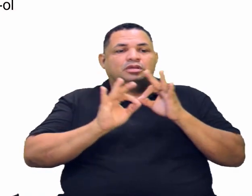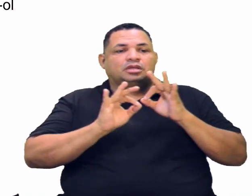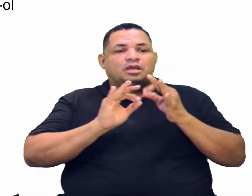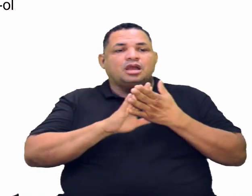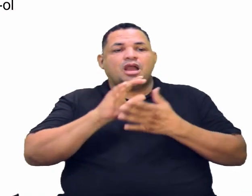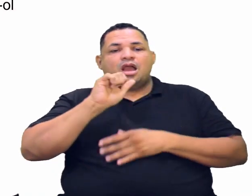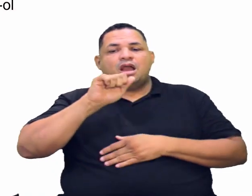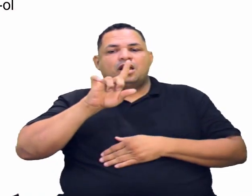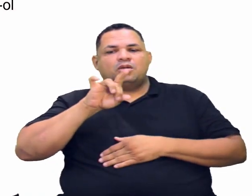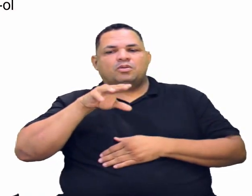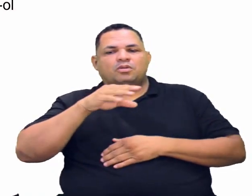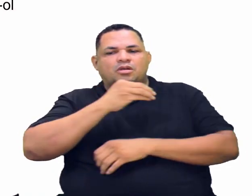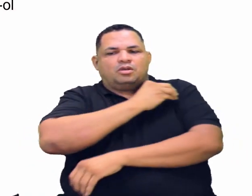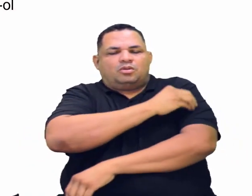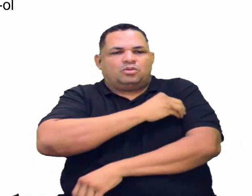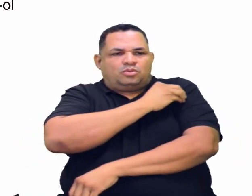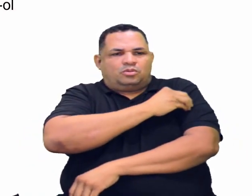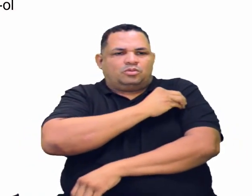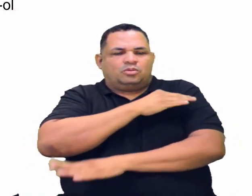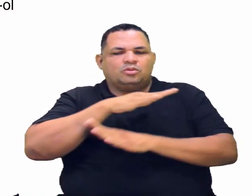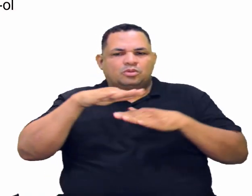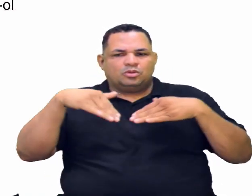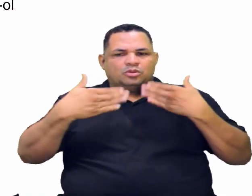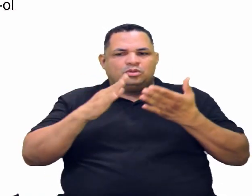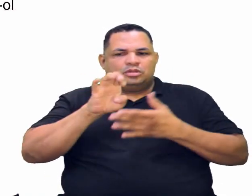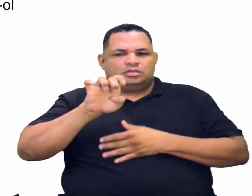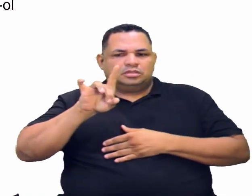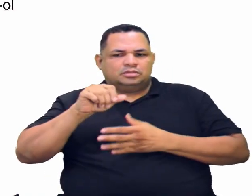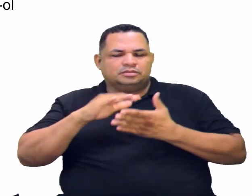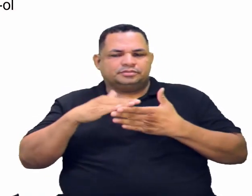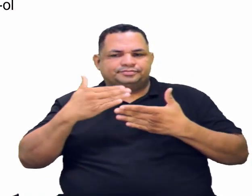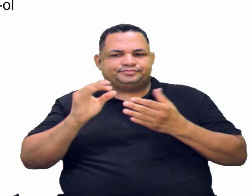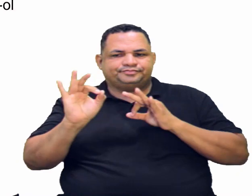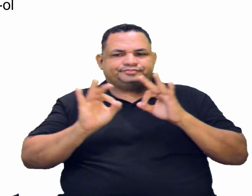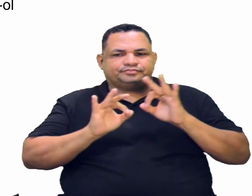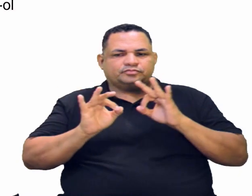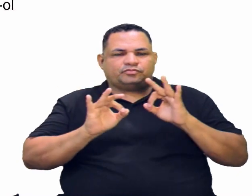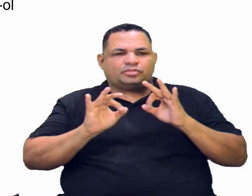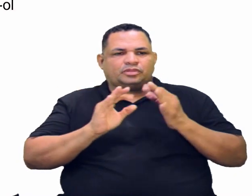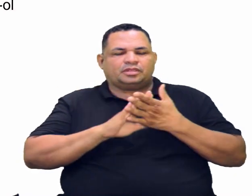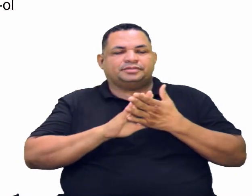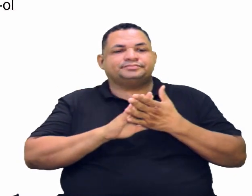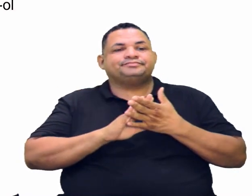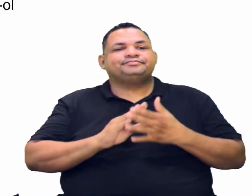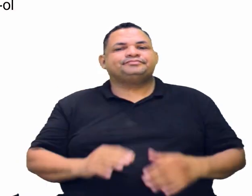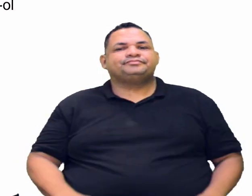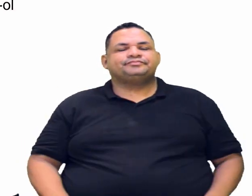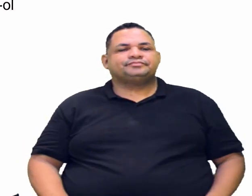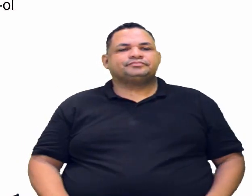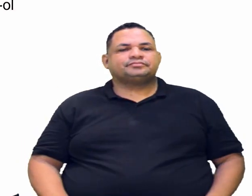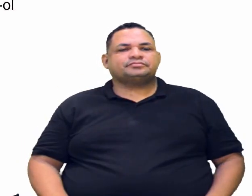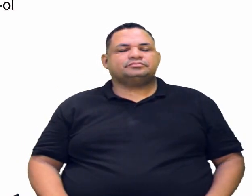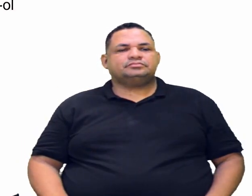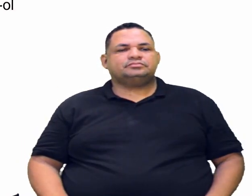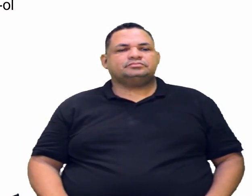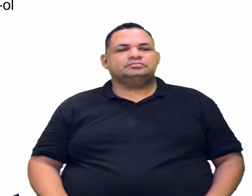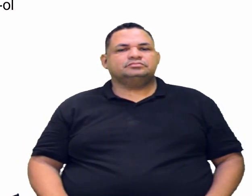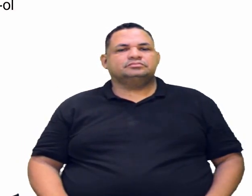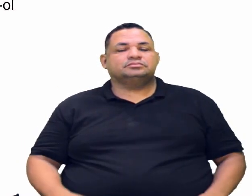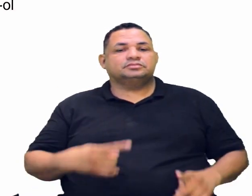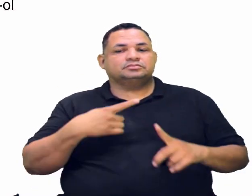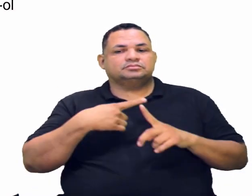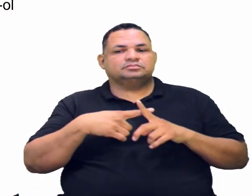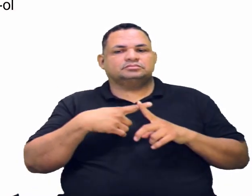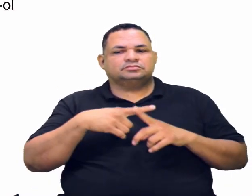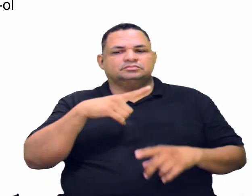Todos os outros aldeídos, a partir do etanal para frente, vão formar álcools secundários. Isso porque